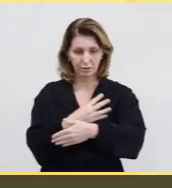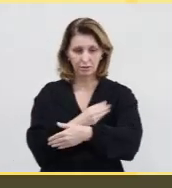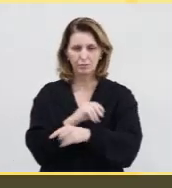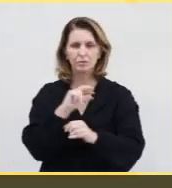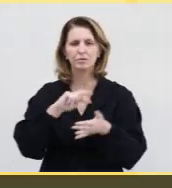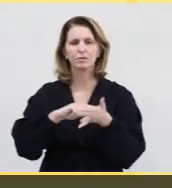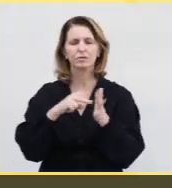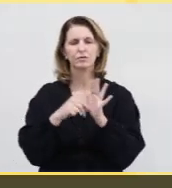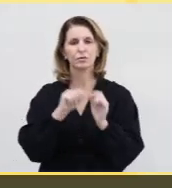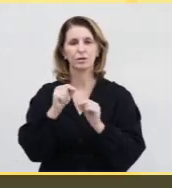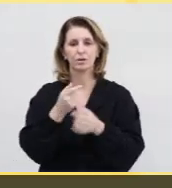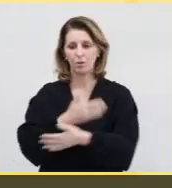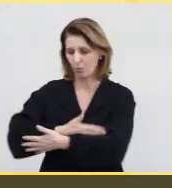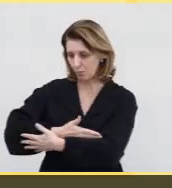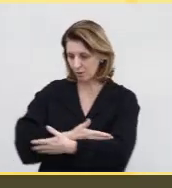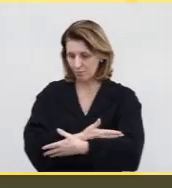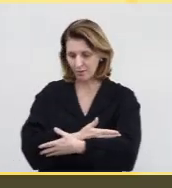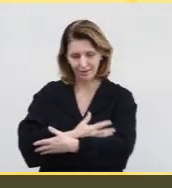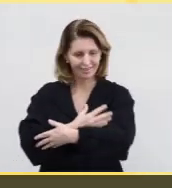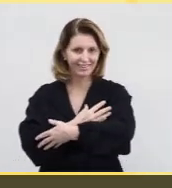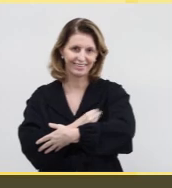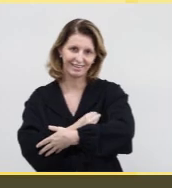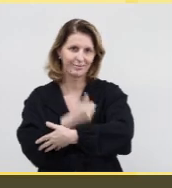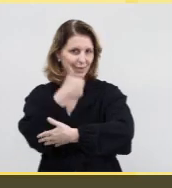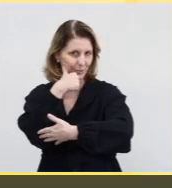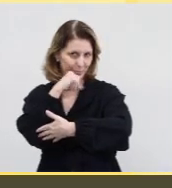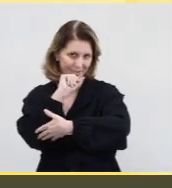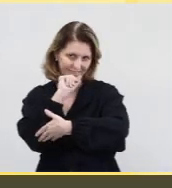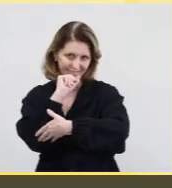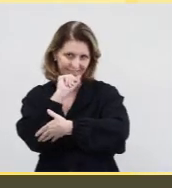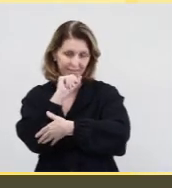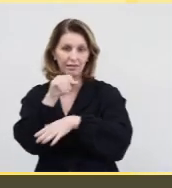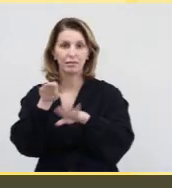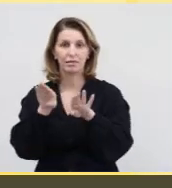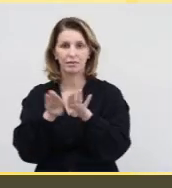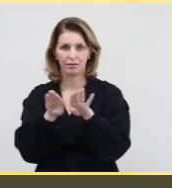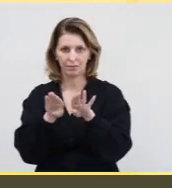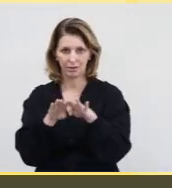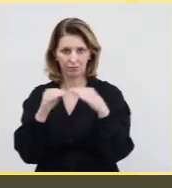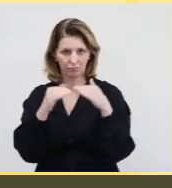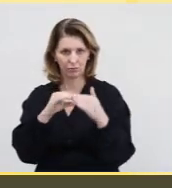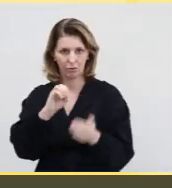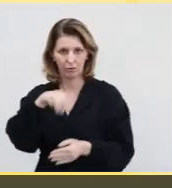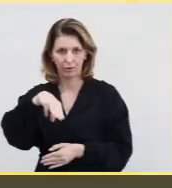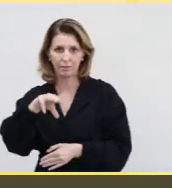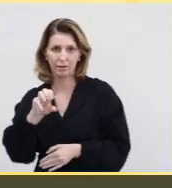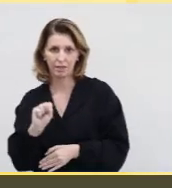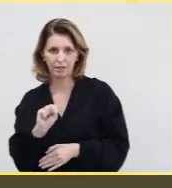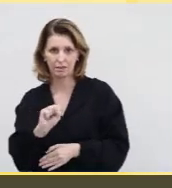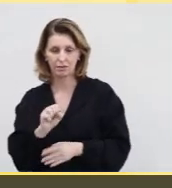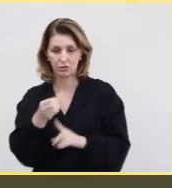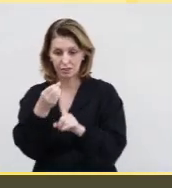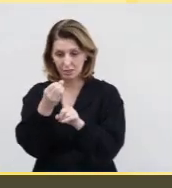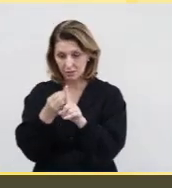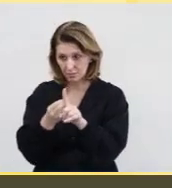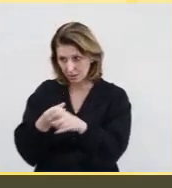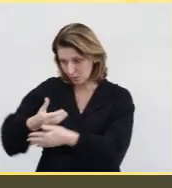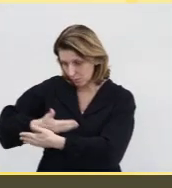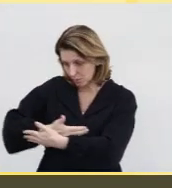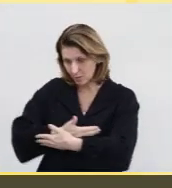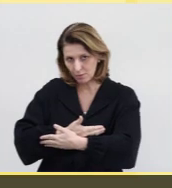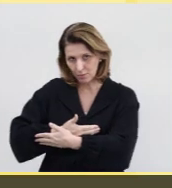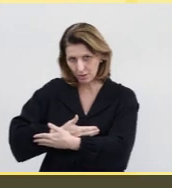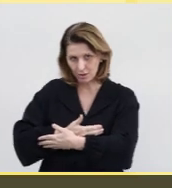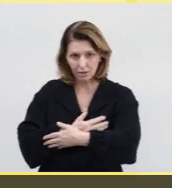aleitamento materno é quando a criança recebe o leite da mãe. Ainda de acordo com a OMS, nos seis meses de vida,